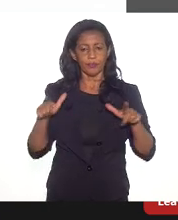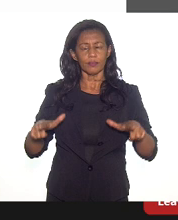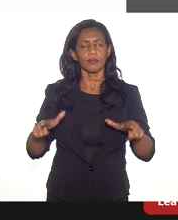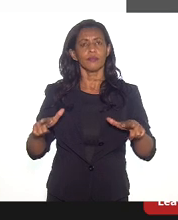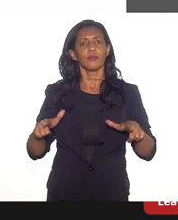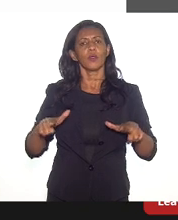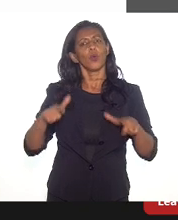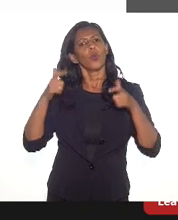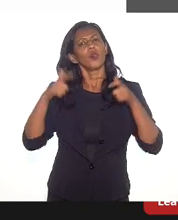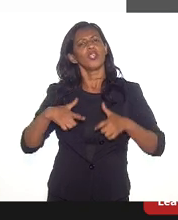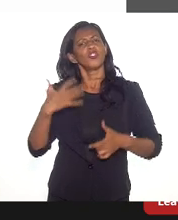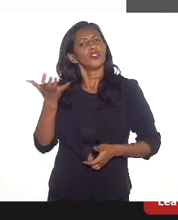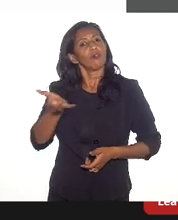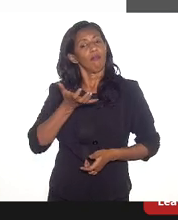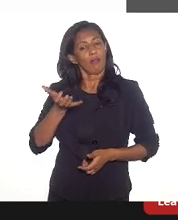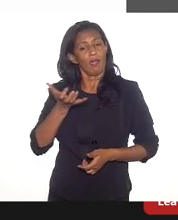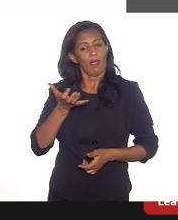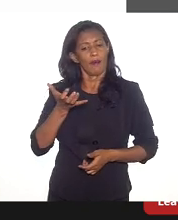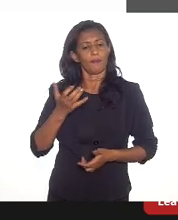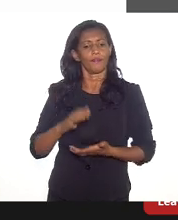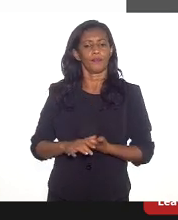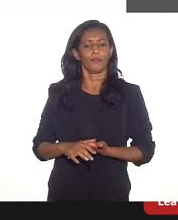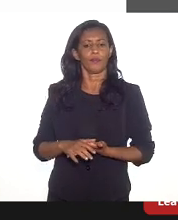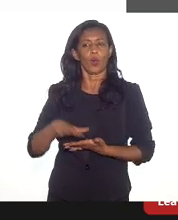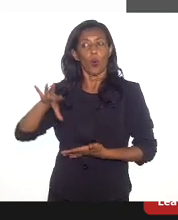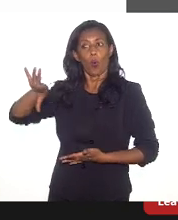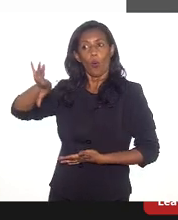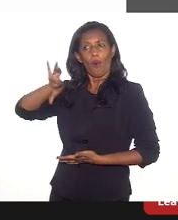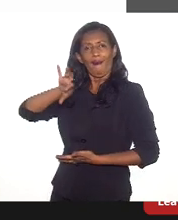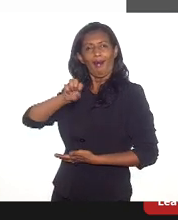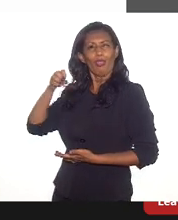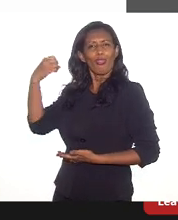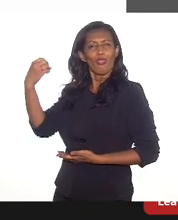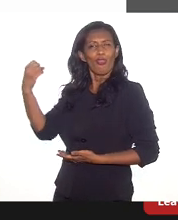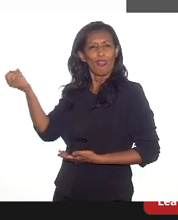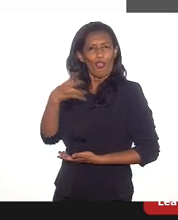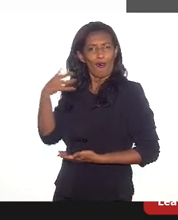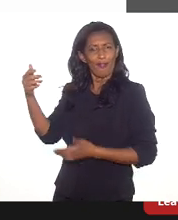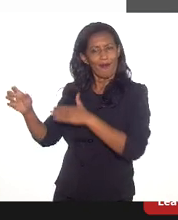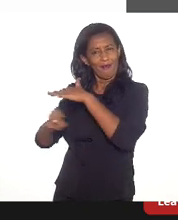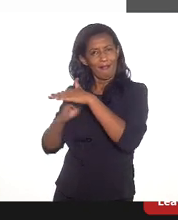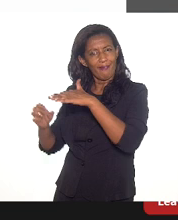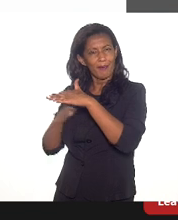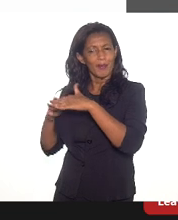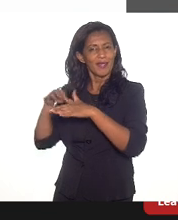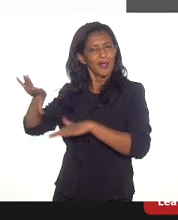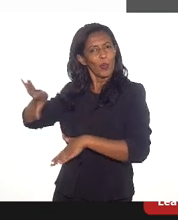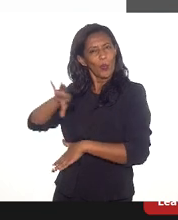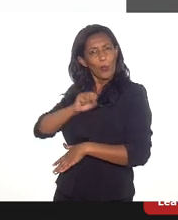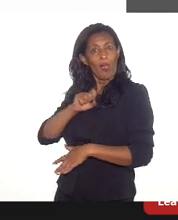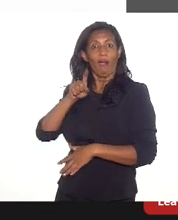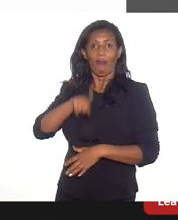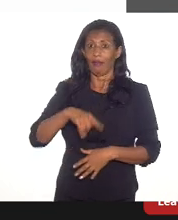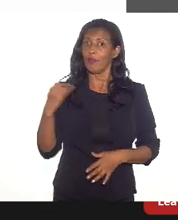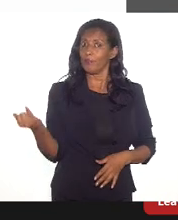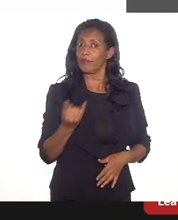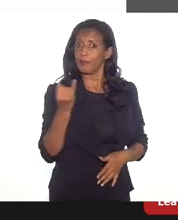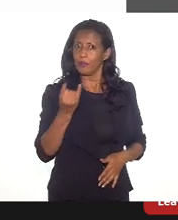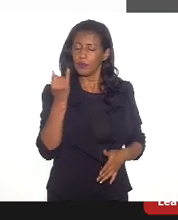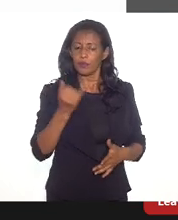que a gente está querendo, com atração de novas empresas e criação de emprego. É importante, muito importante,